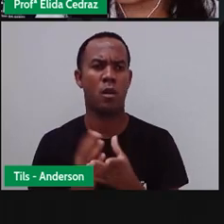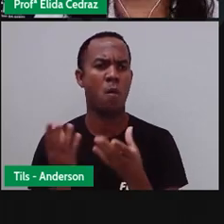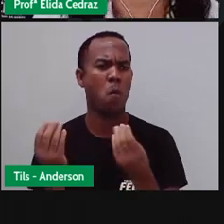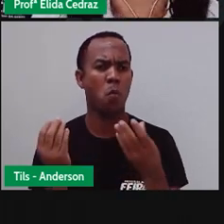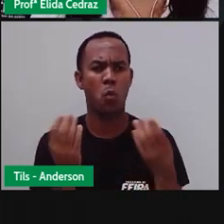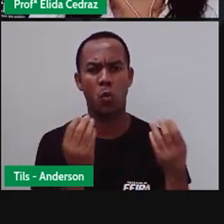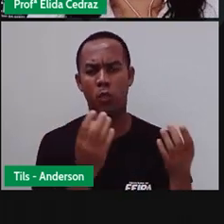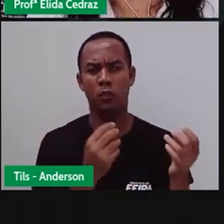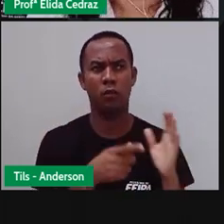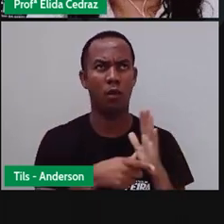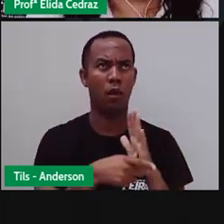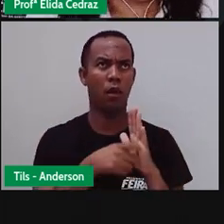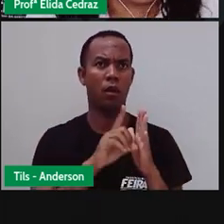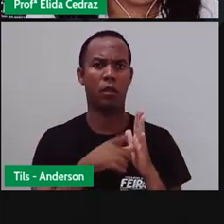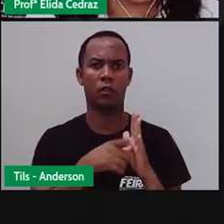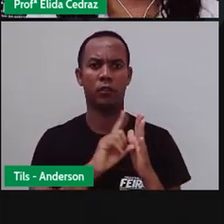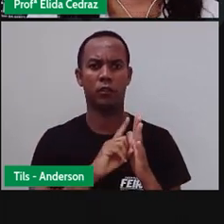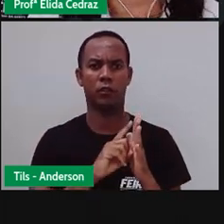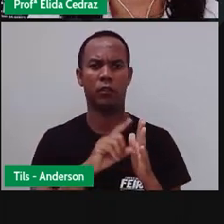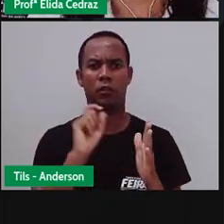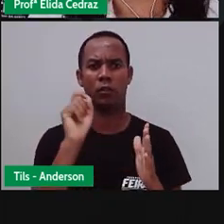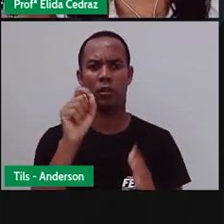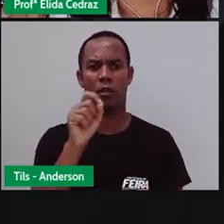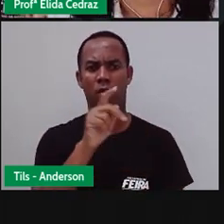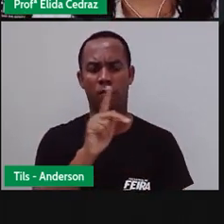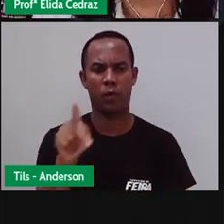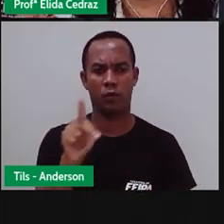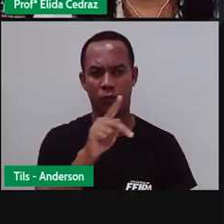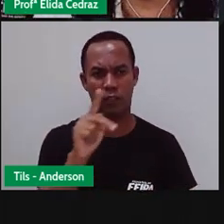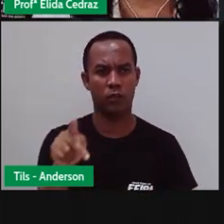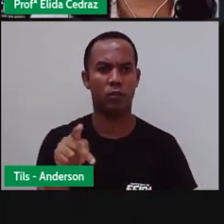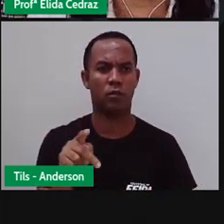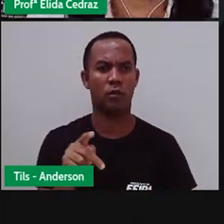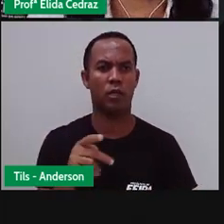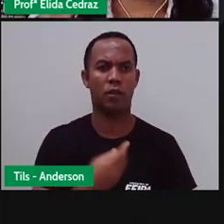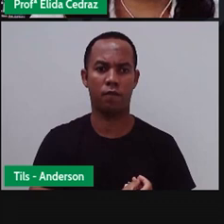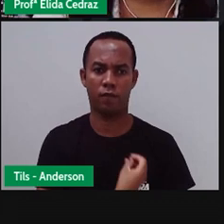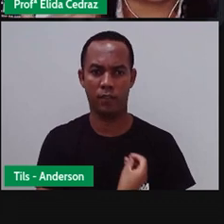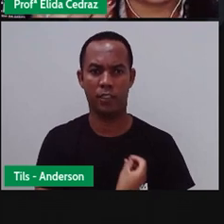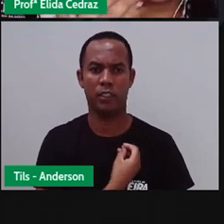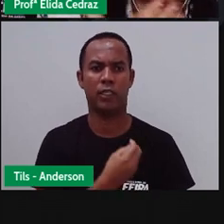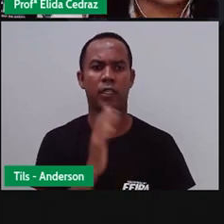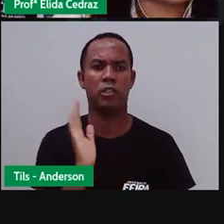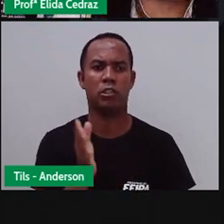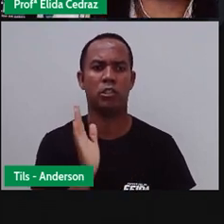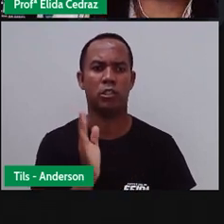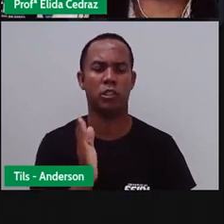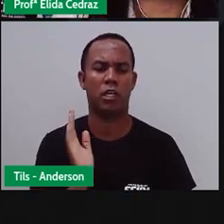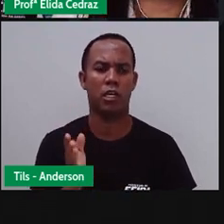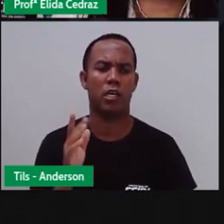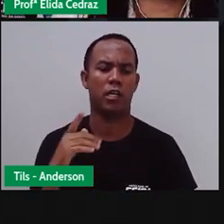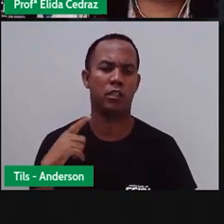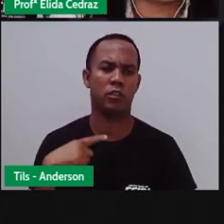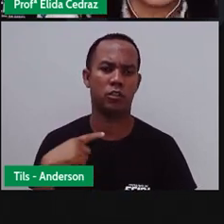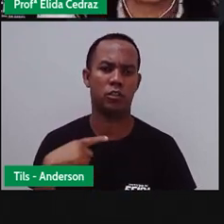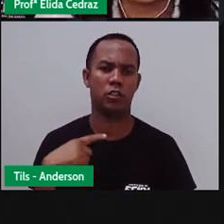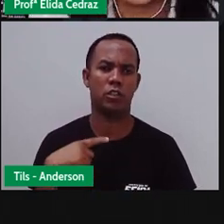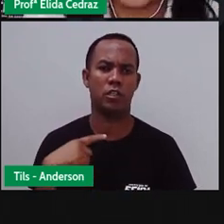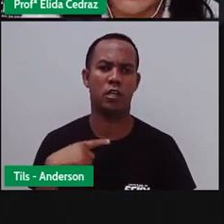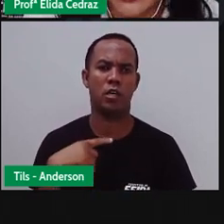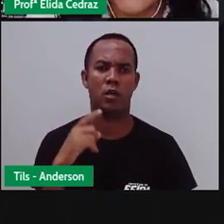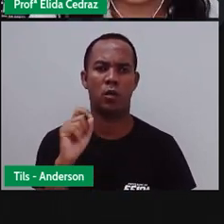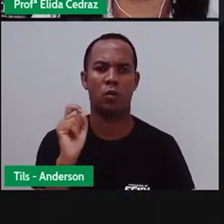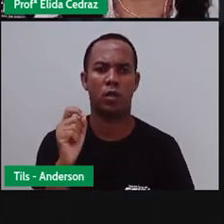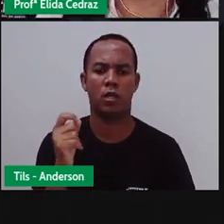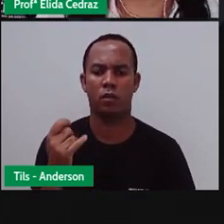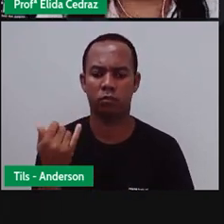antes da Proélida nascer, já existiam os noticiários